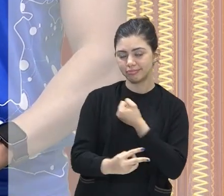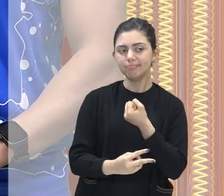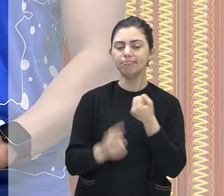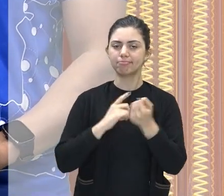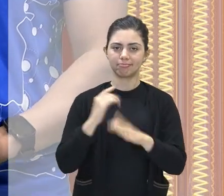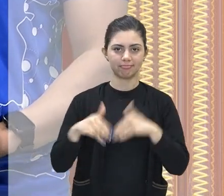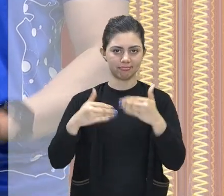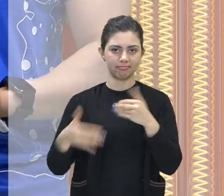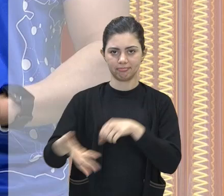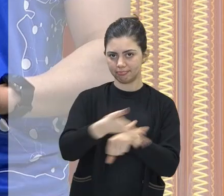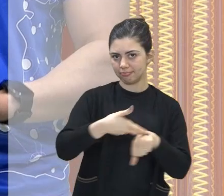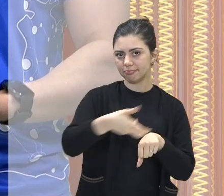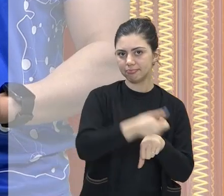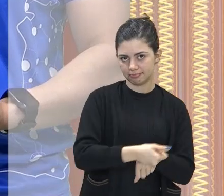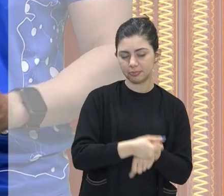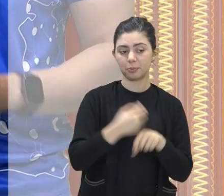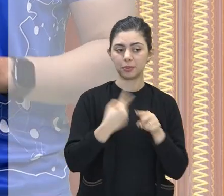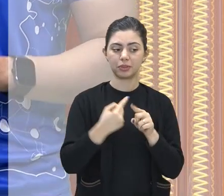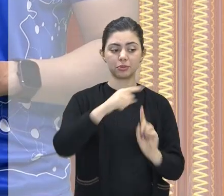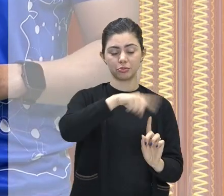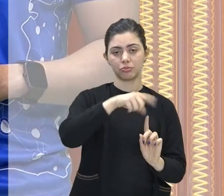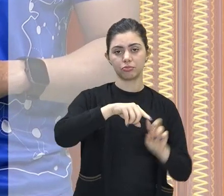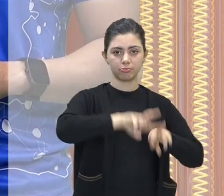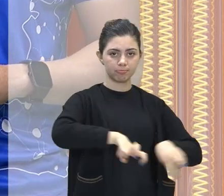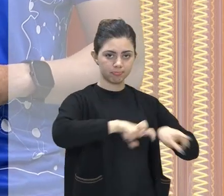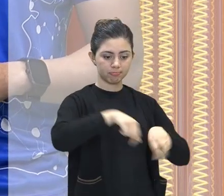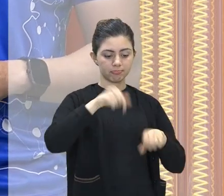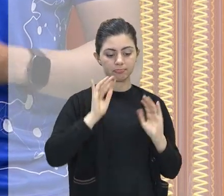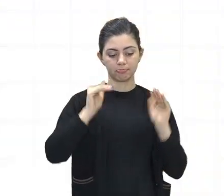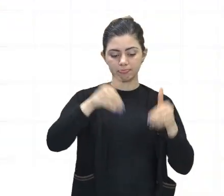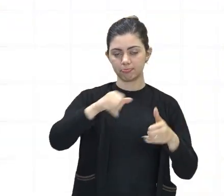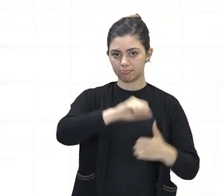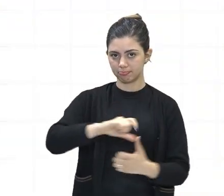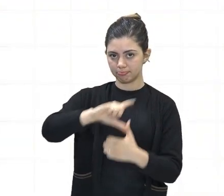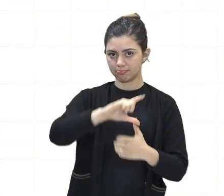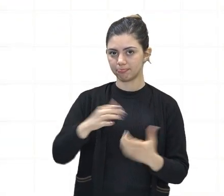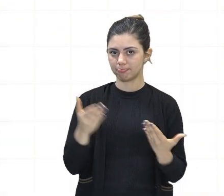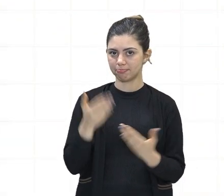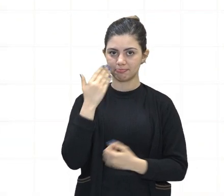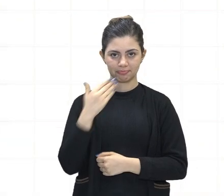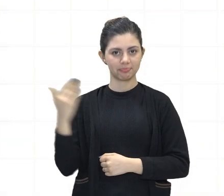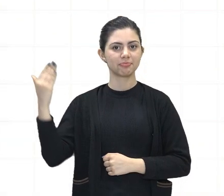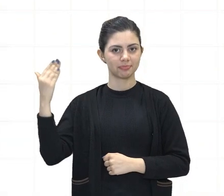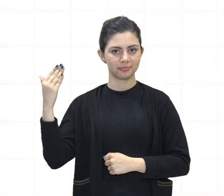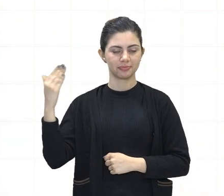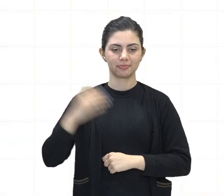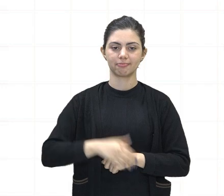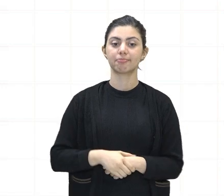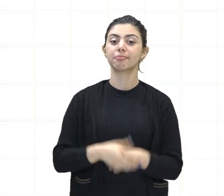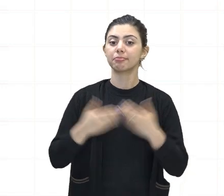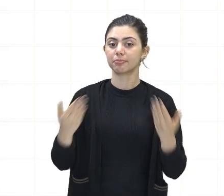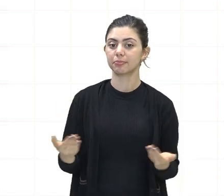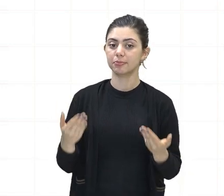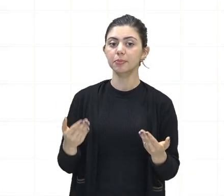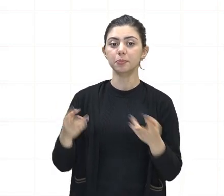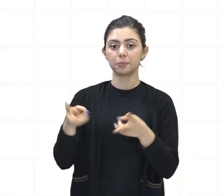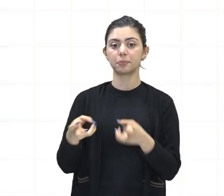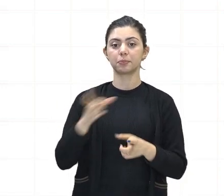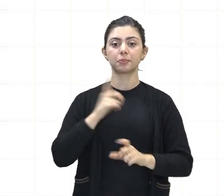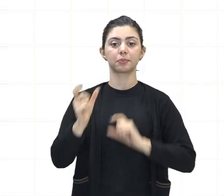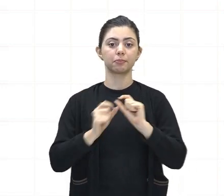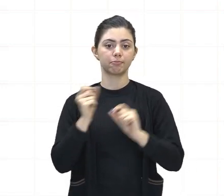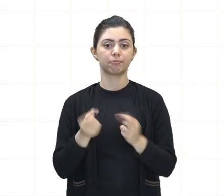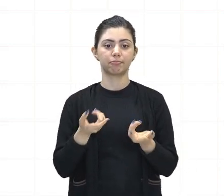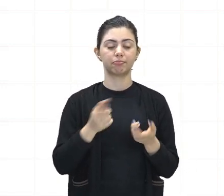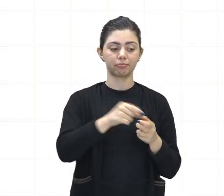processo de colonização por exploração aqui na América Latina. Acompanhem comigo. A gente teve ali o extermínio da maior parte